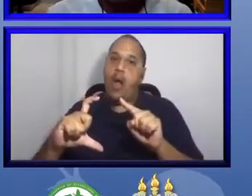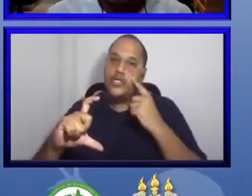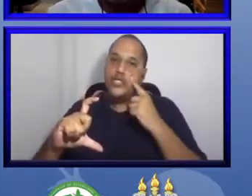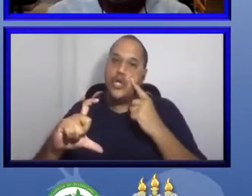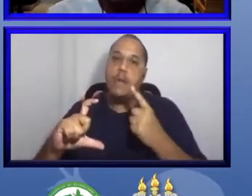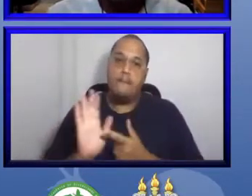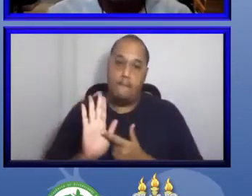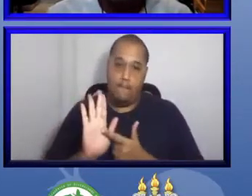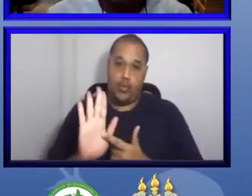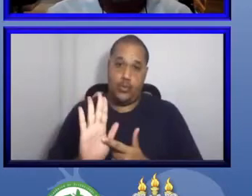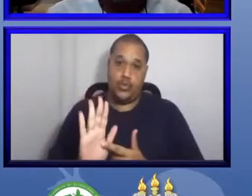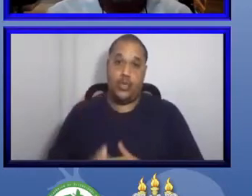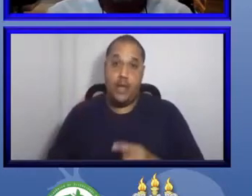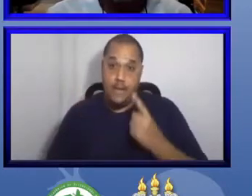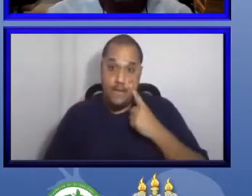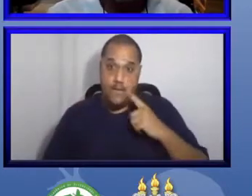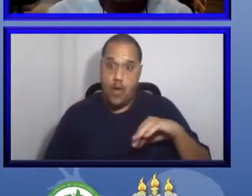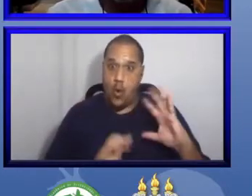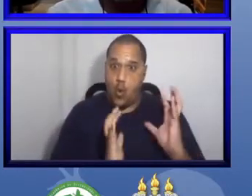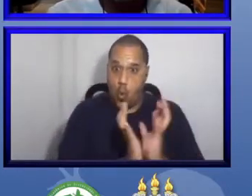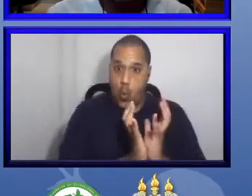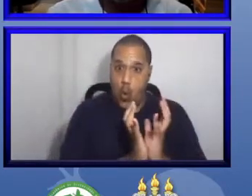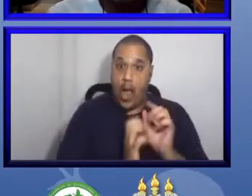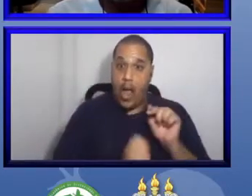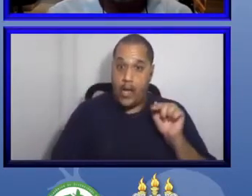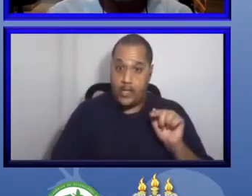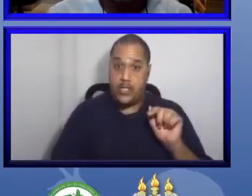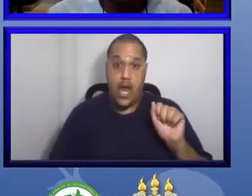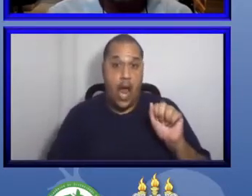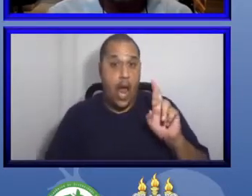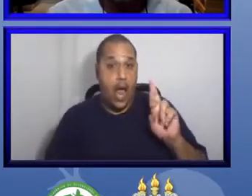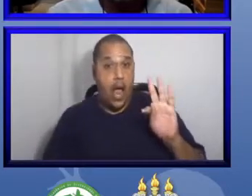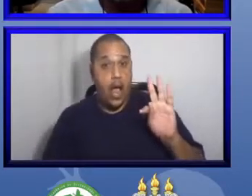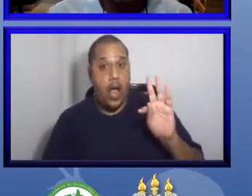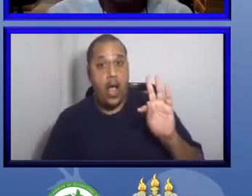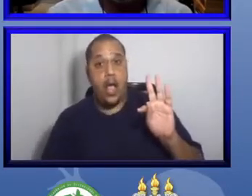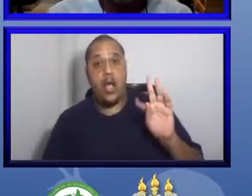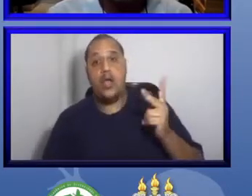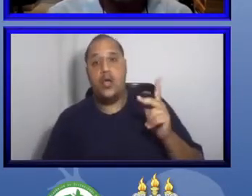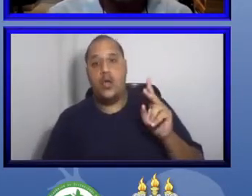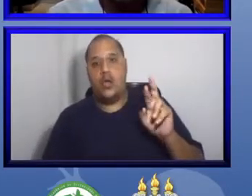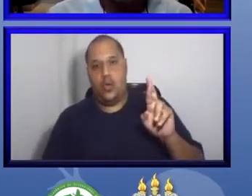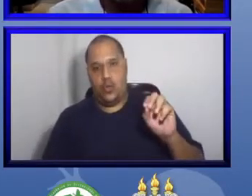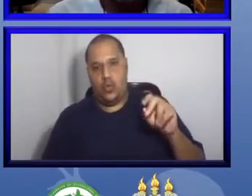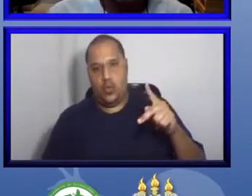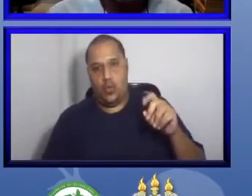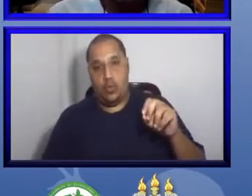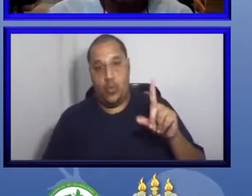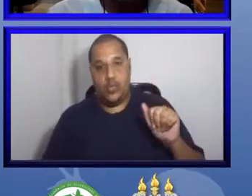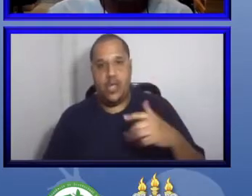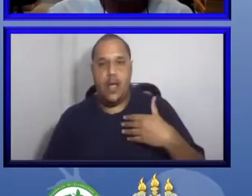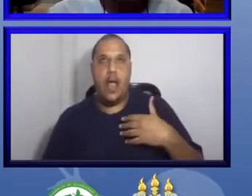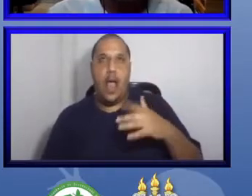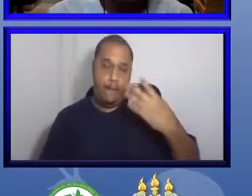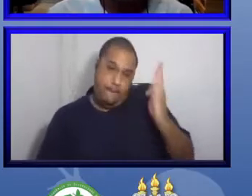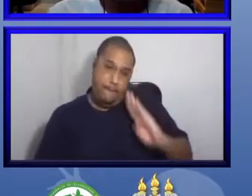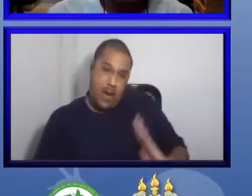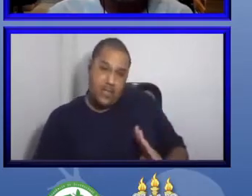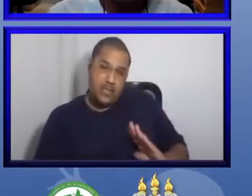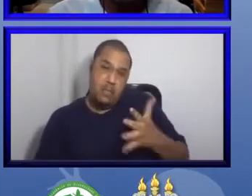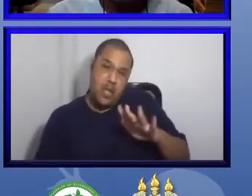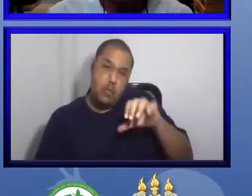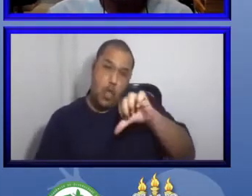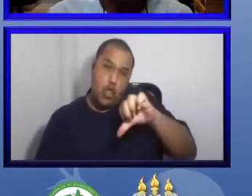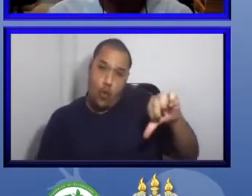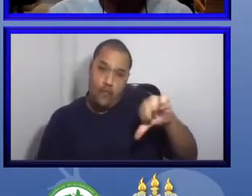Nós vemos aí que a artrópoda hoje, no Brasil, tem cerca de 99 mil espécies e corresponde a